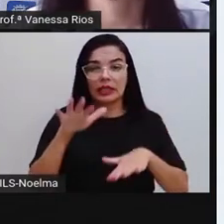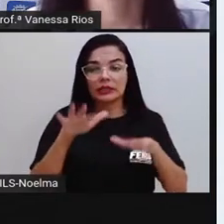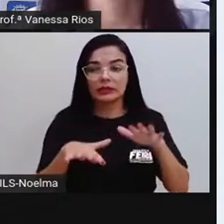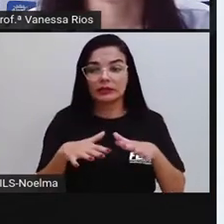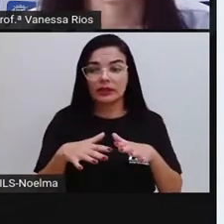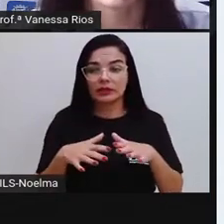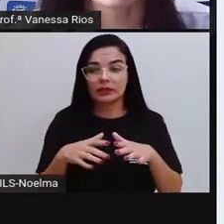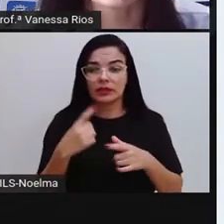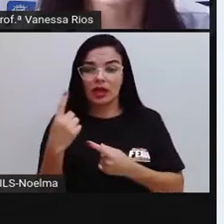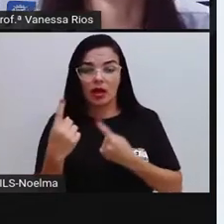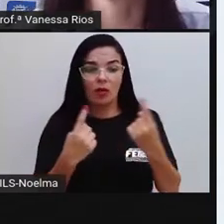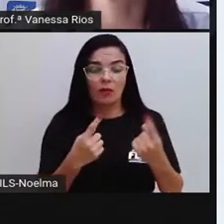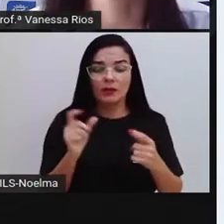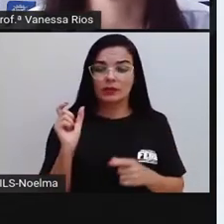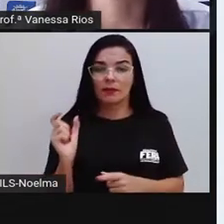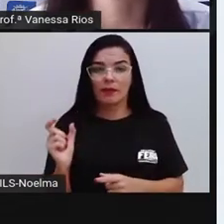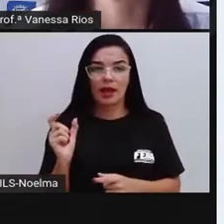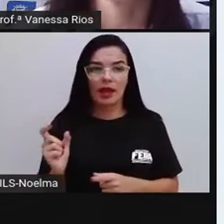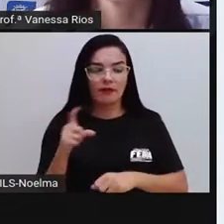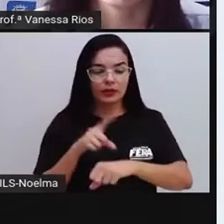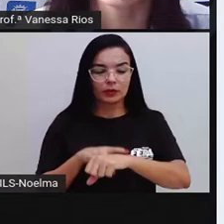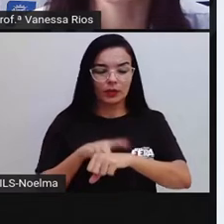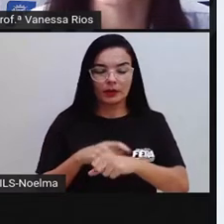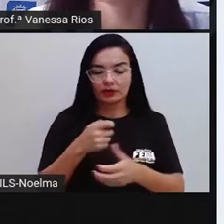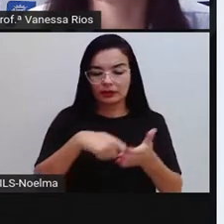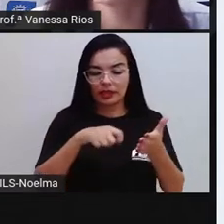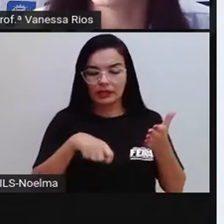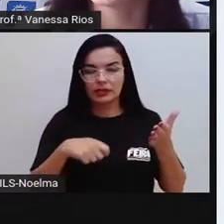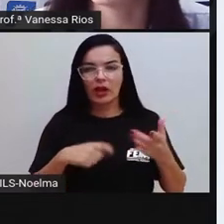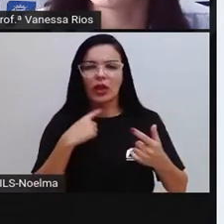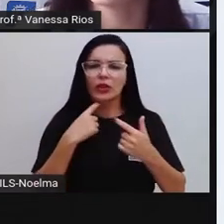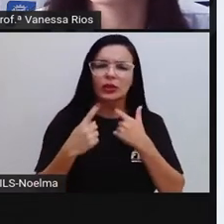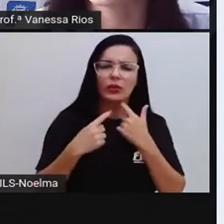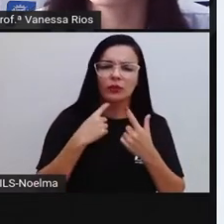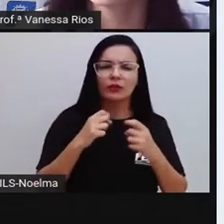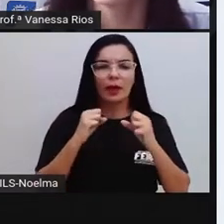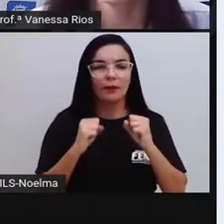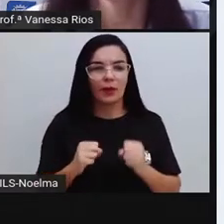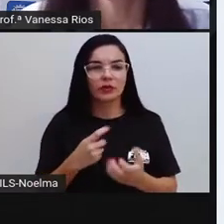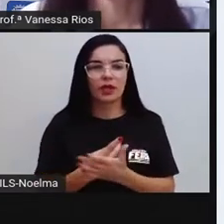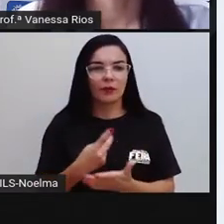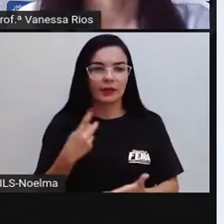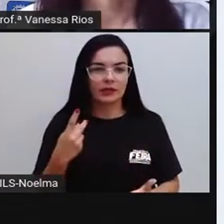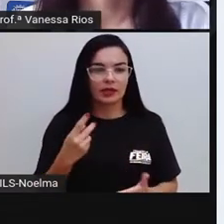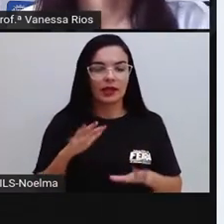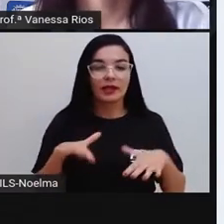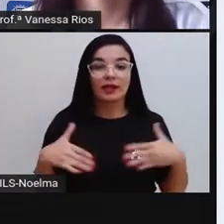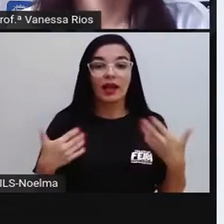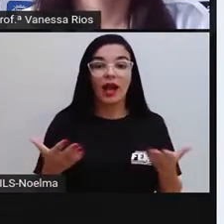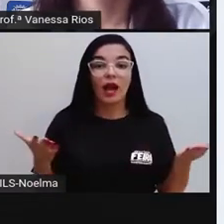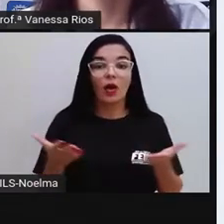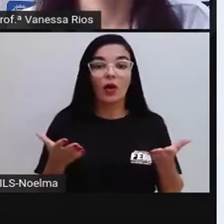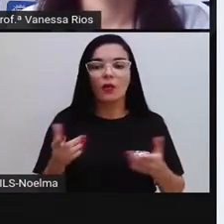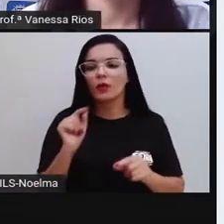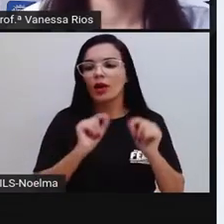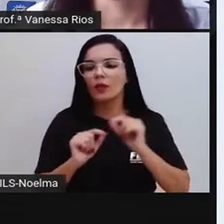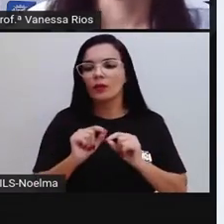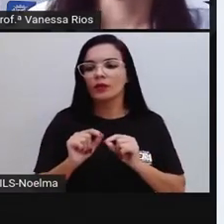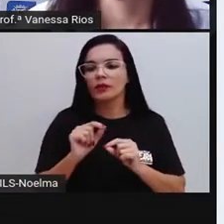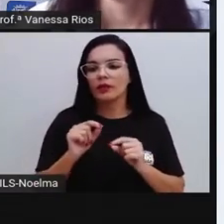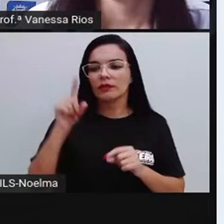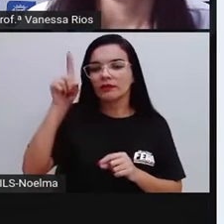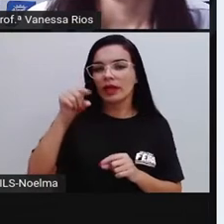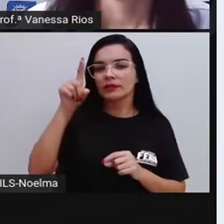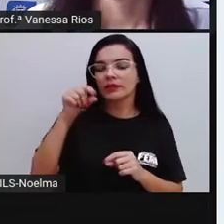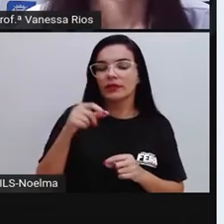determinadas palavras, no momento da escrita, essa dúvida pode aparecer. E agora, onde é que o acento aparece?